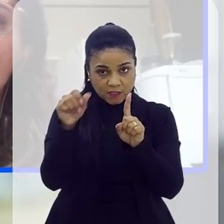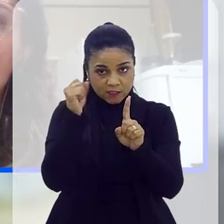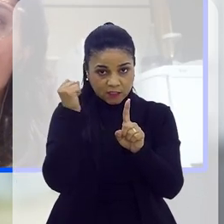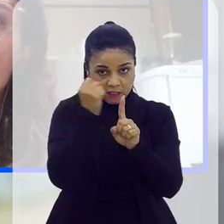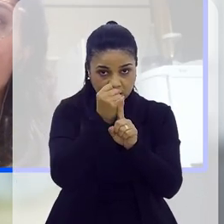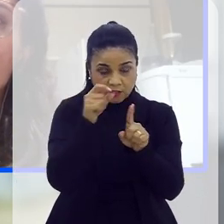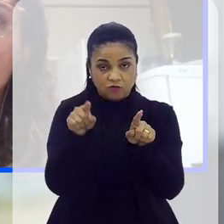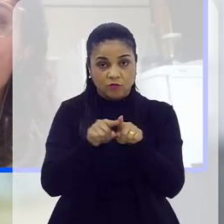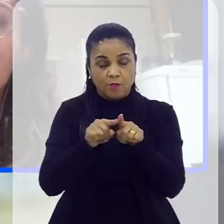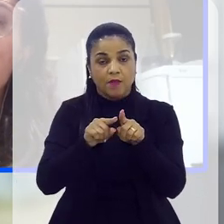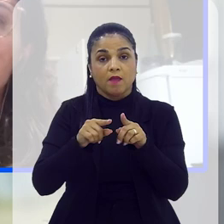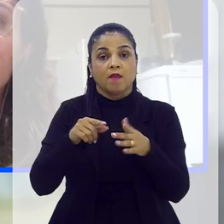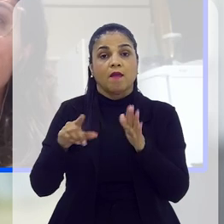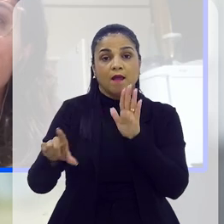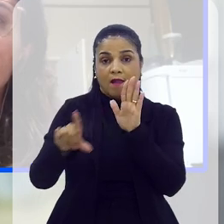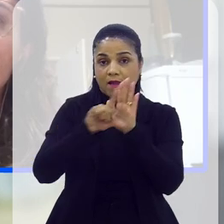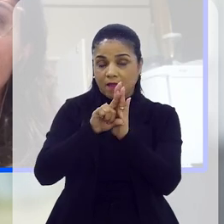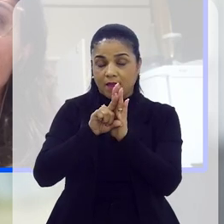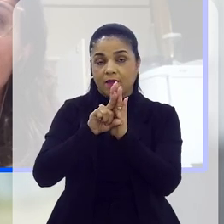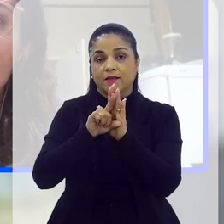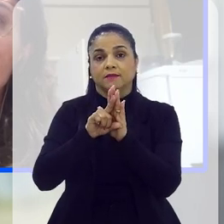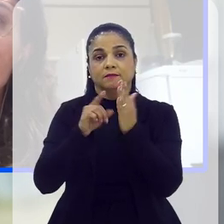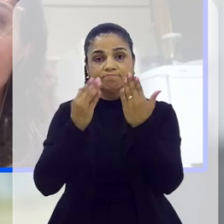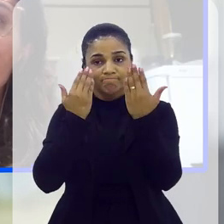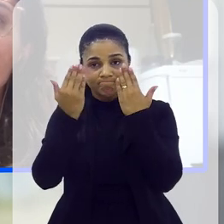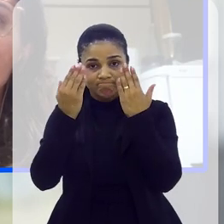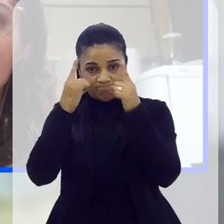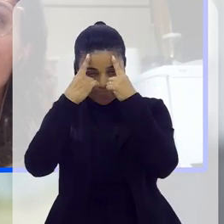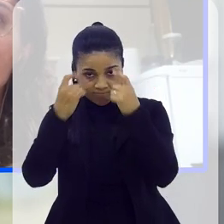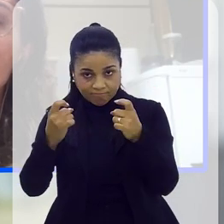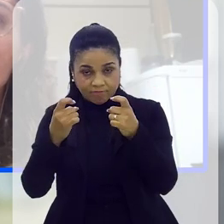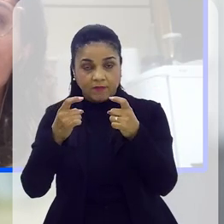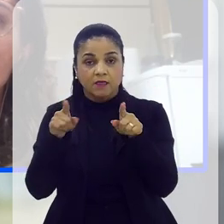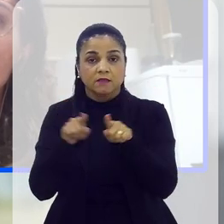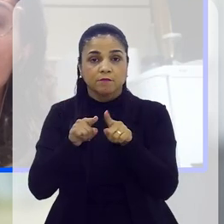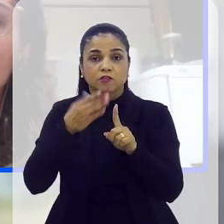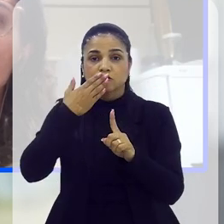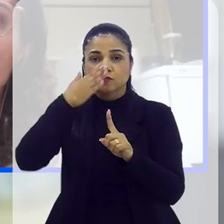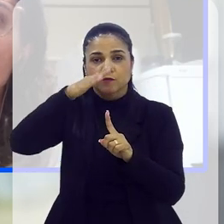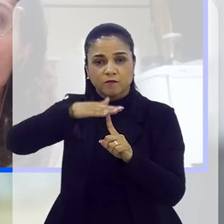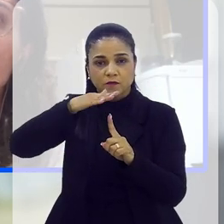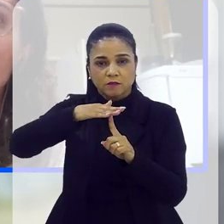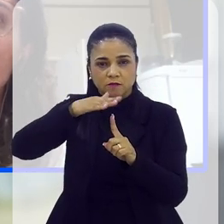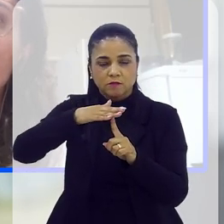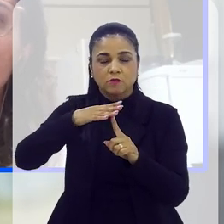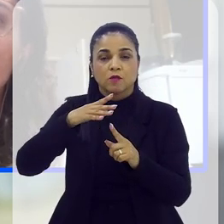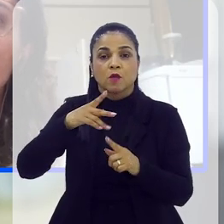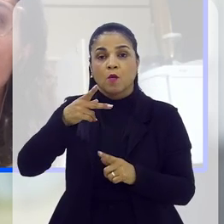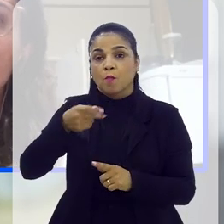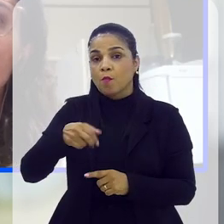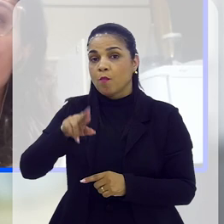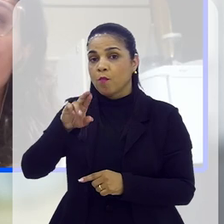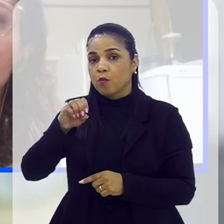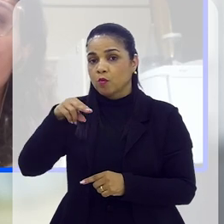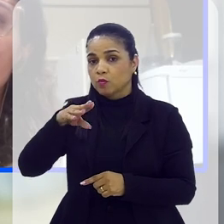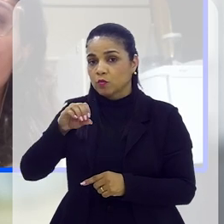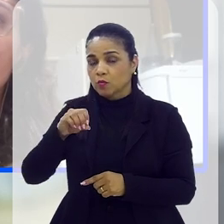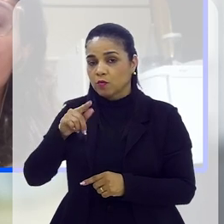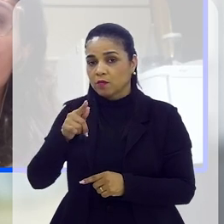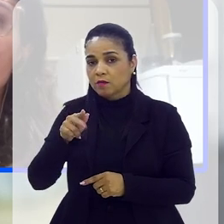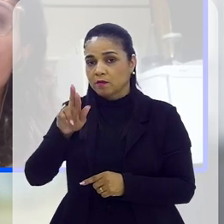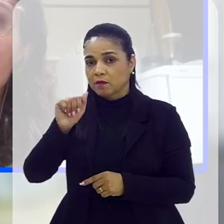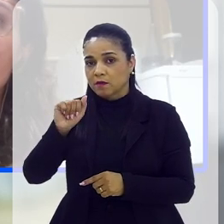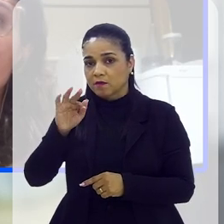violência psicológica e outras, a questão da tipificação da pornografia de vingança. É